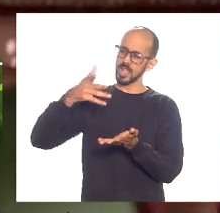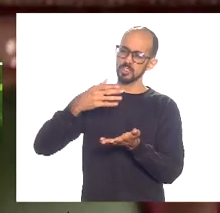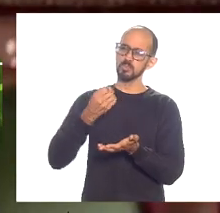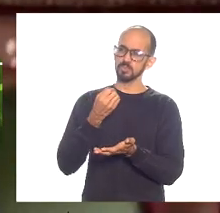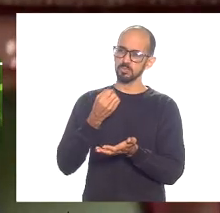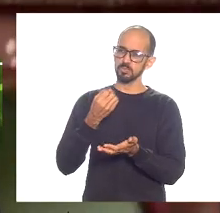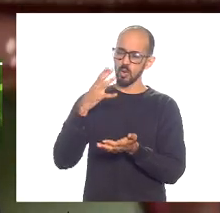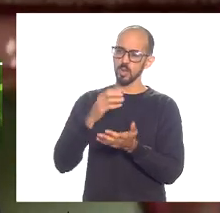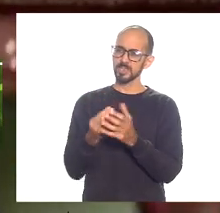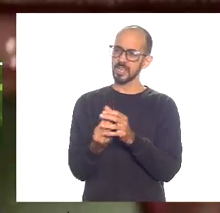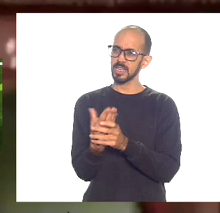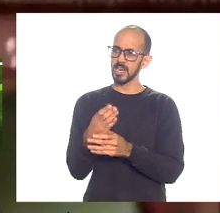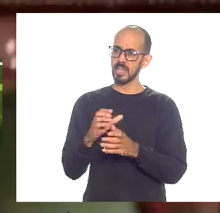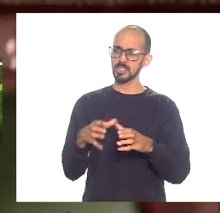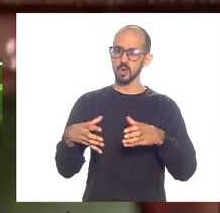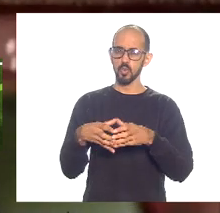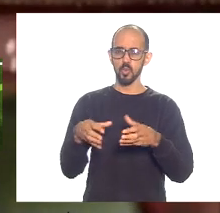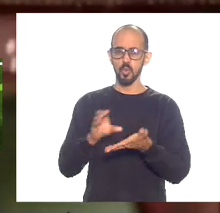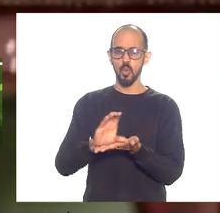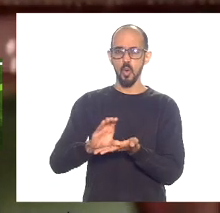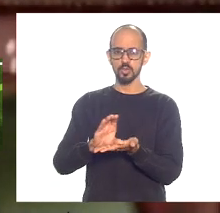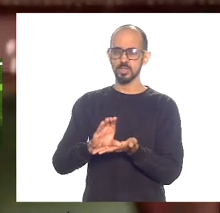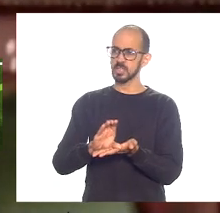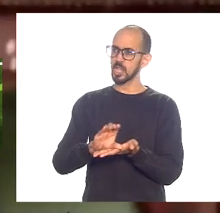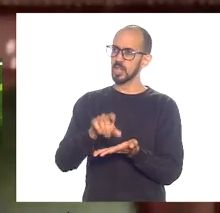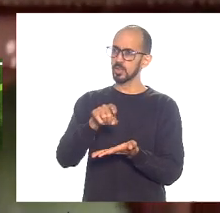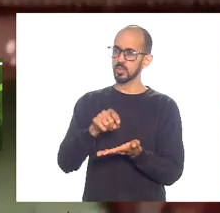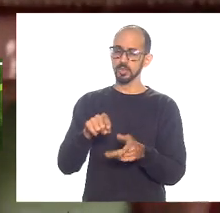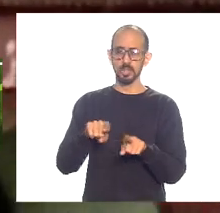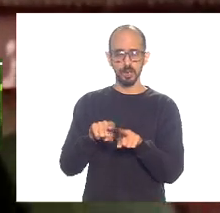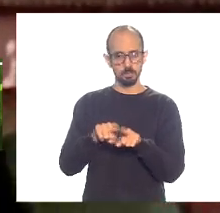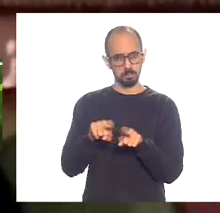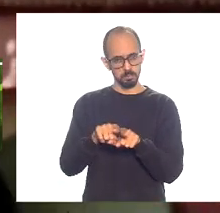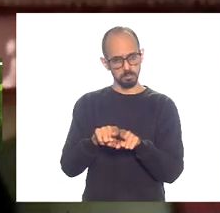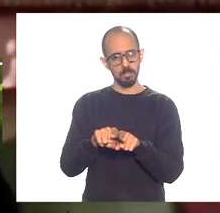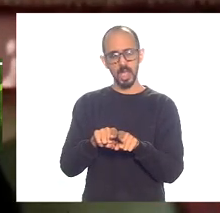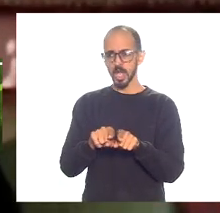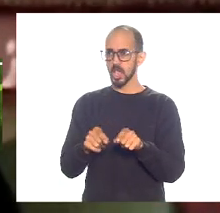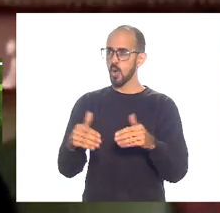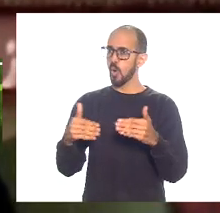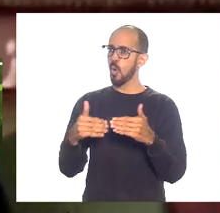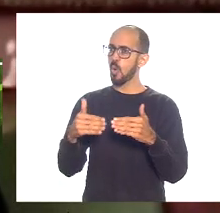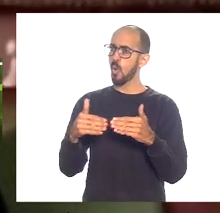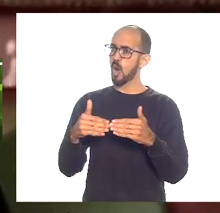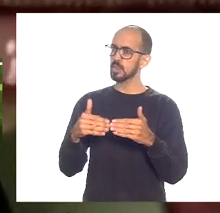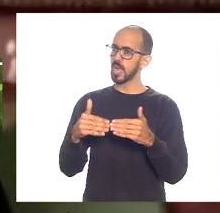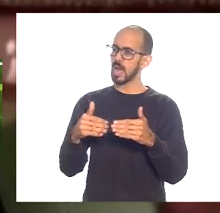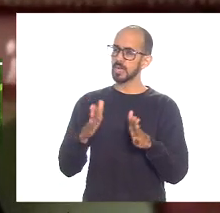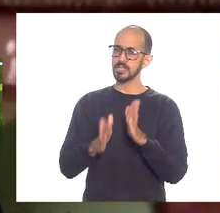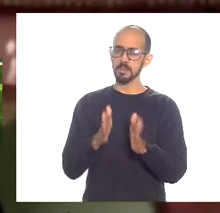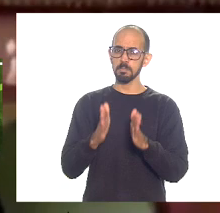né e reiterar aí a minha preocupação com esse prazo no mínimo